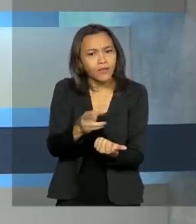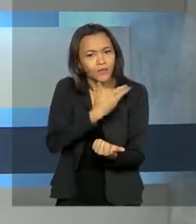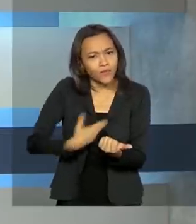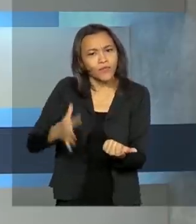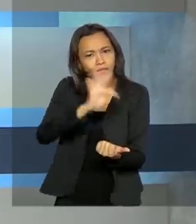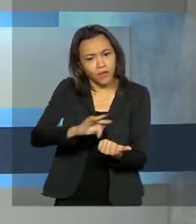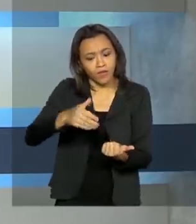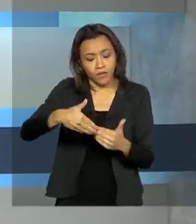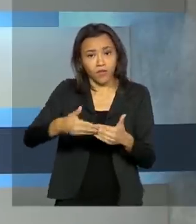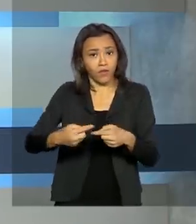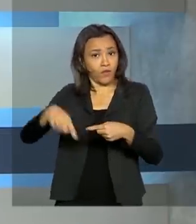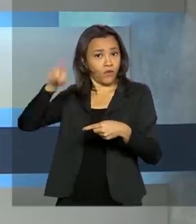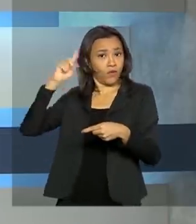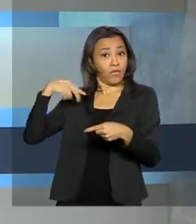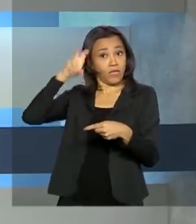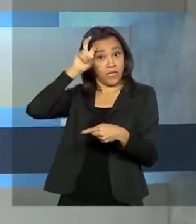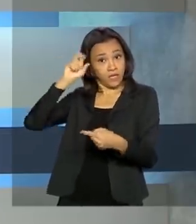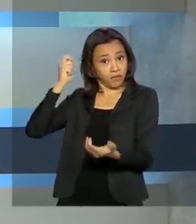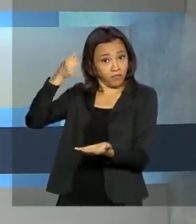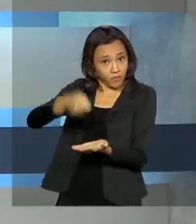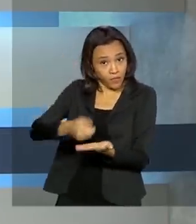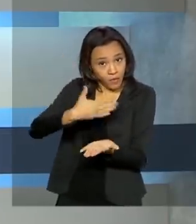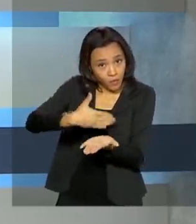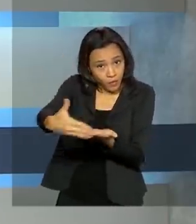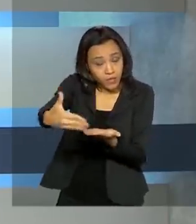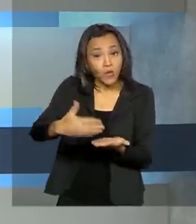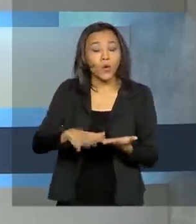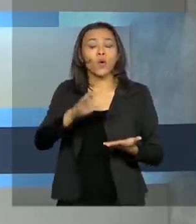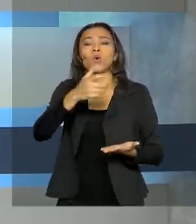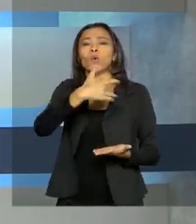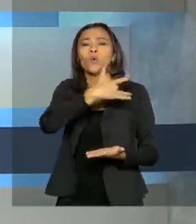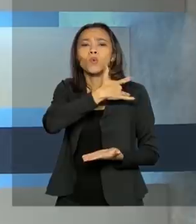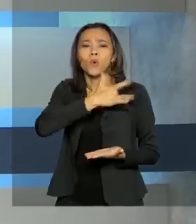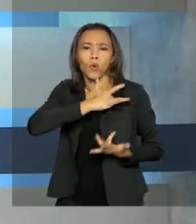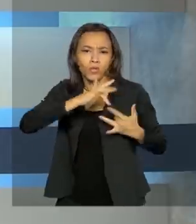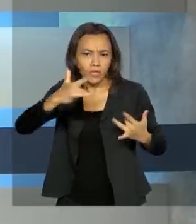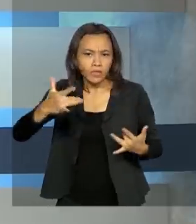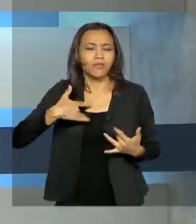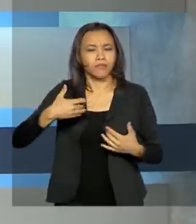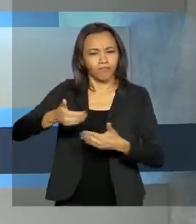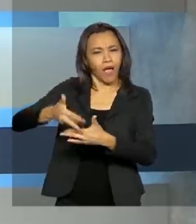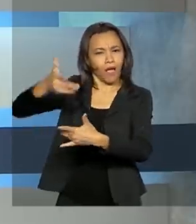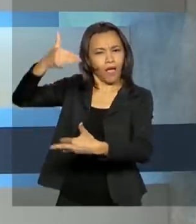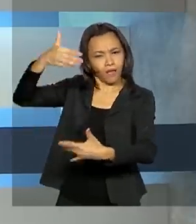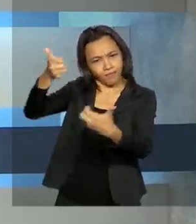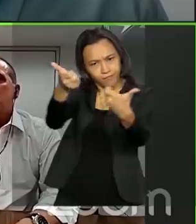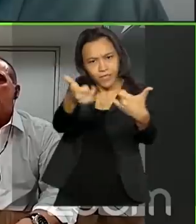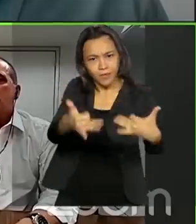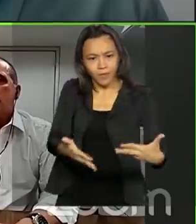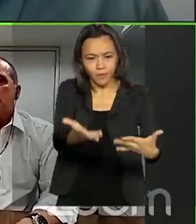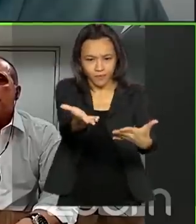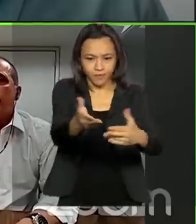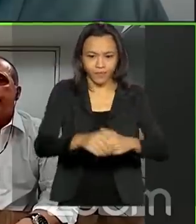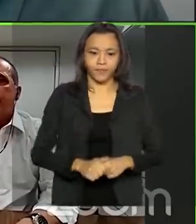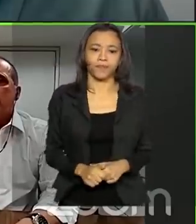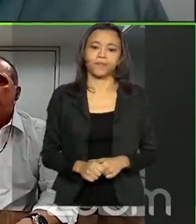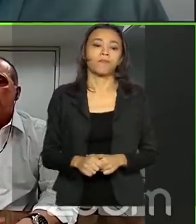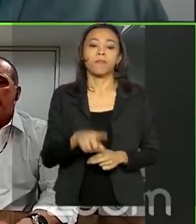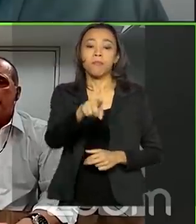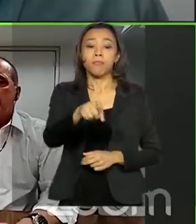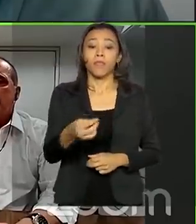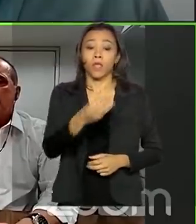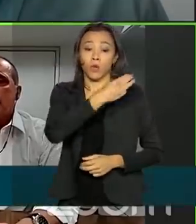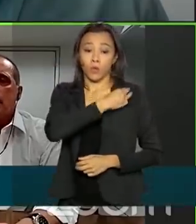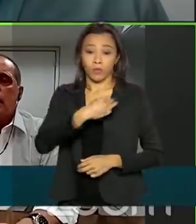ministro da Cidadania, Onyx Lorenzoni, destacou os números numa live na internet. O ministro da